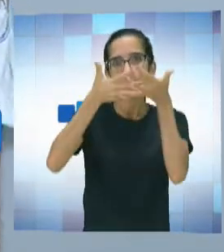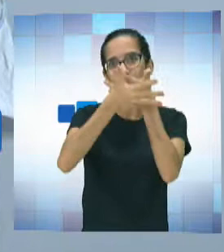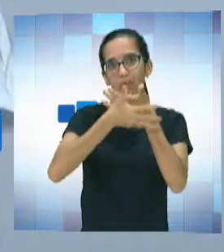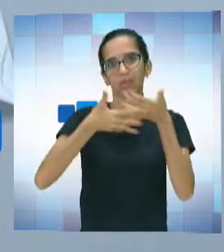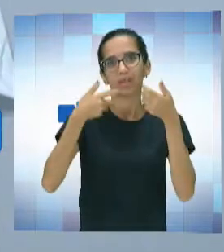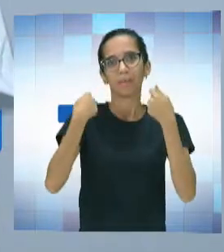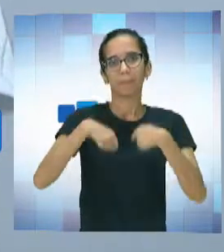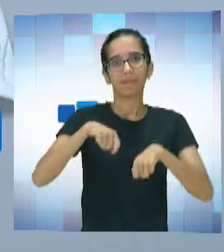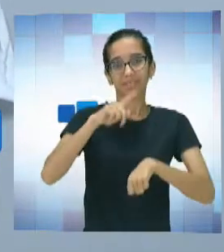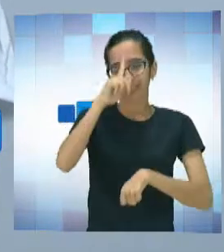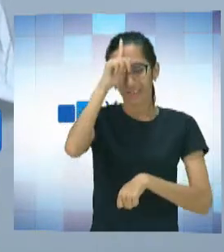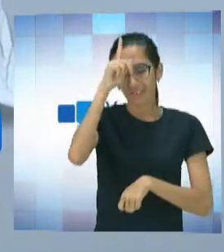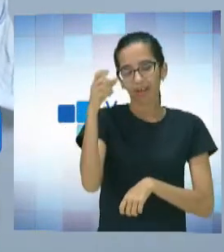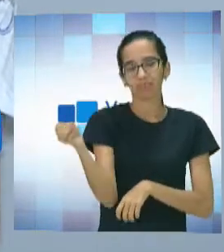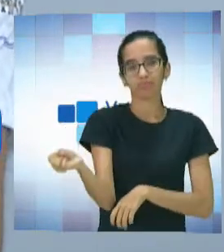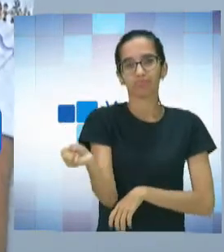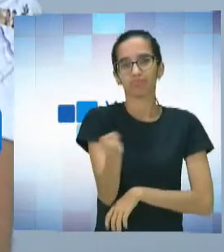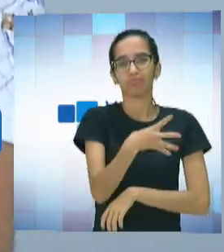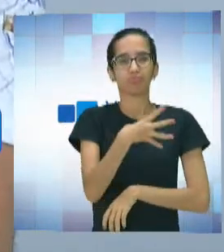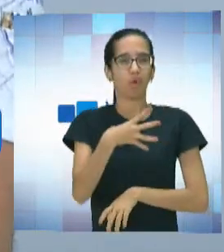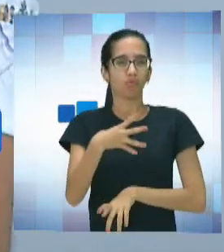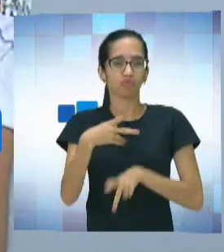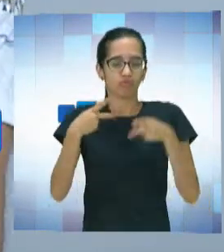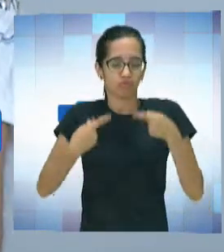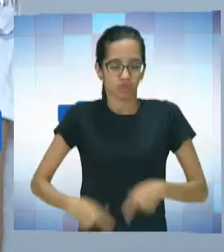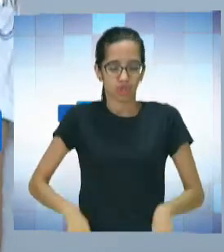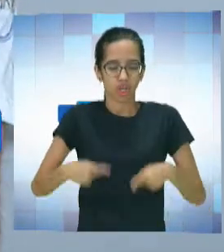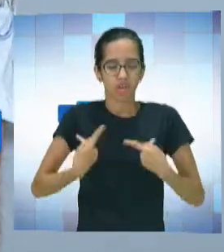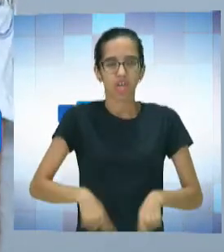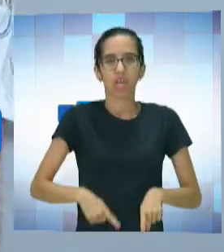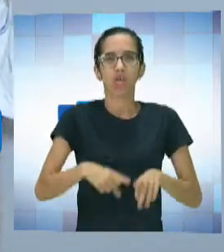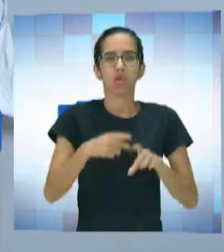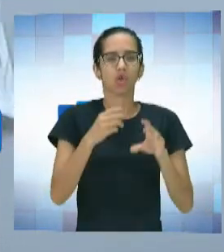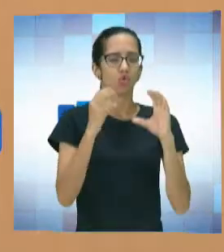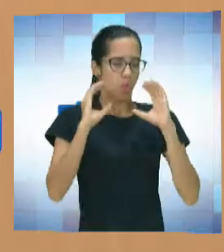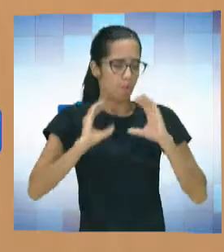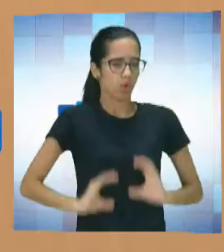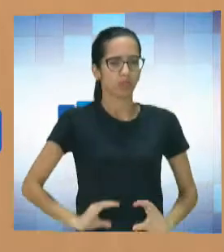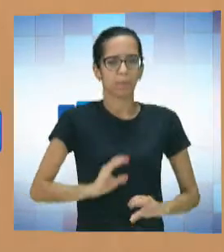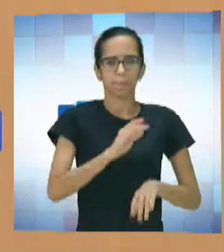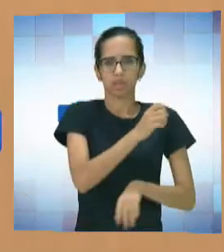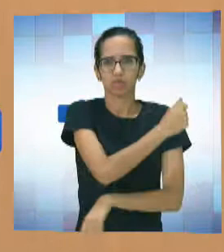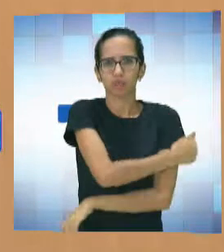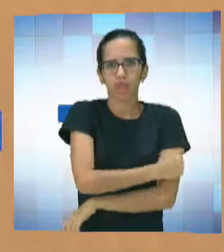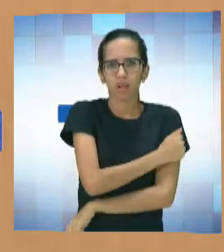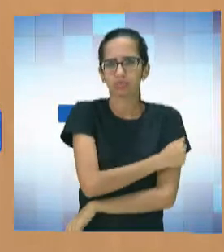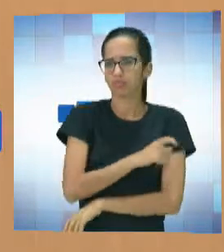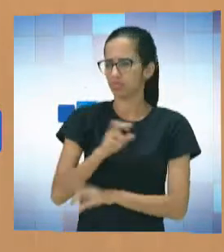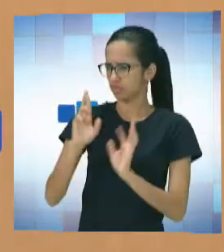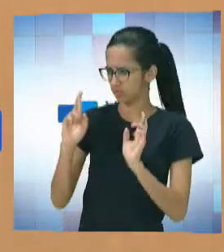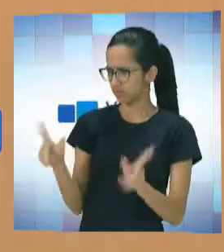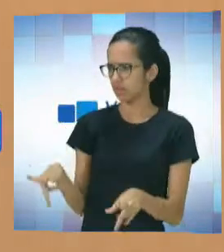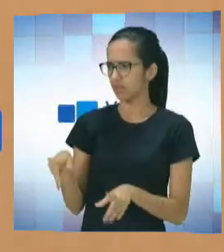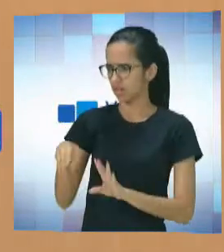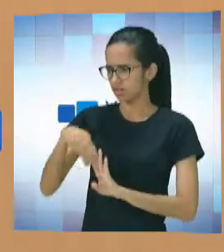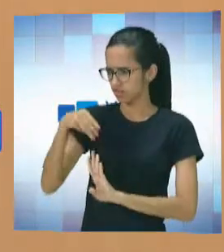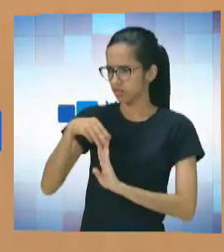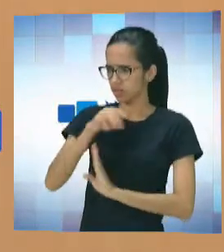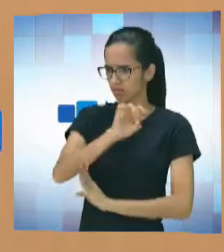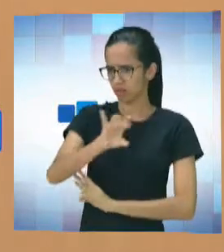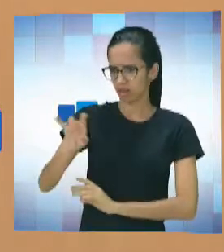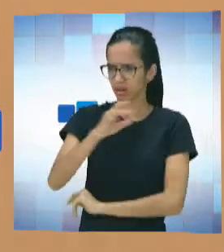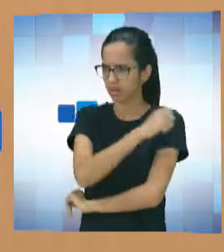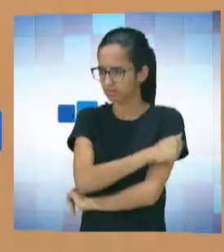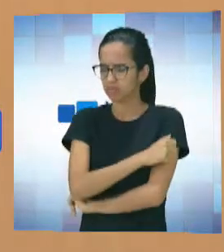algumas metodologias, o comportamento dele, como é que você... São diferentes as metodologias de aluno para aluno? Vai,